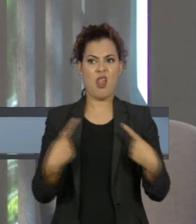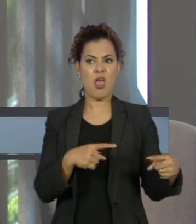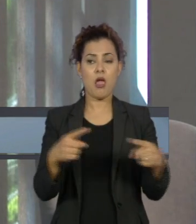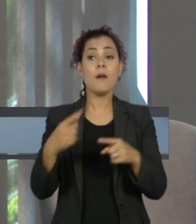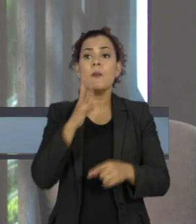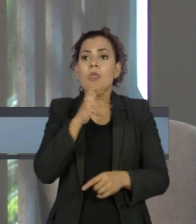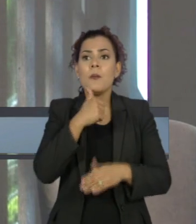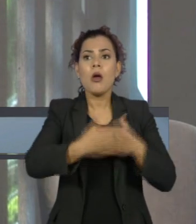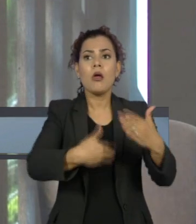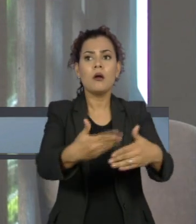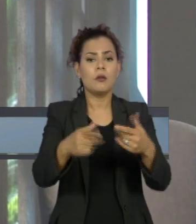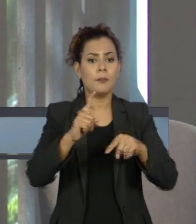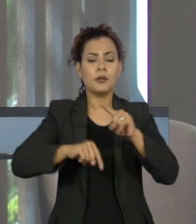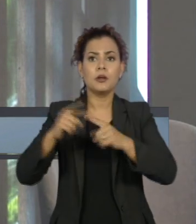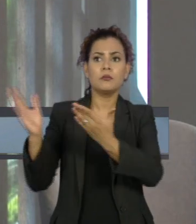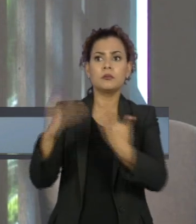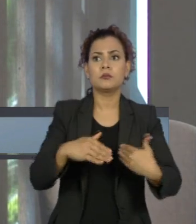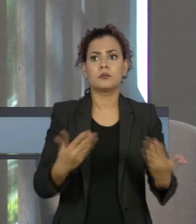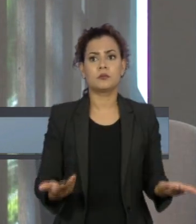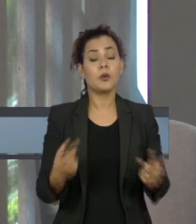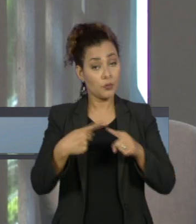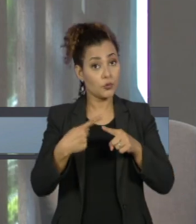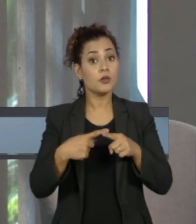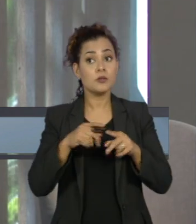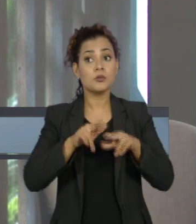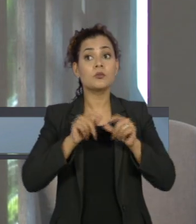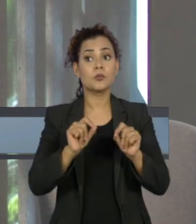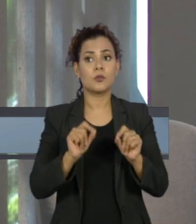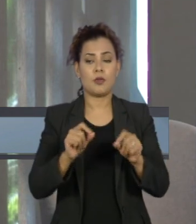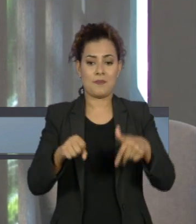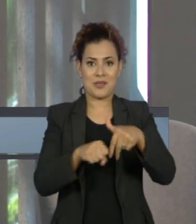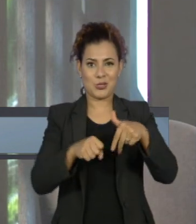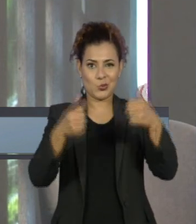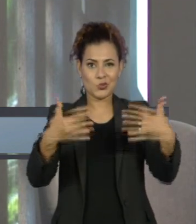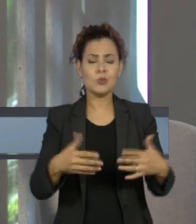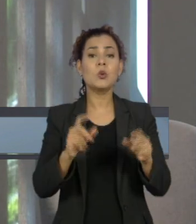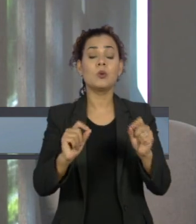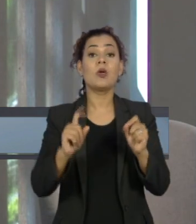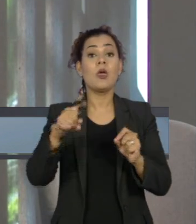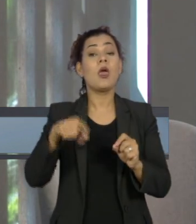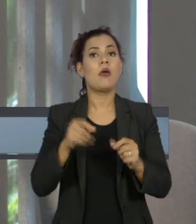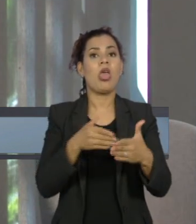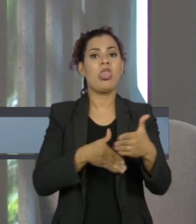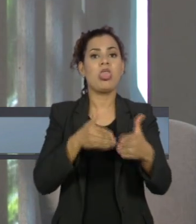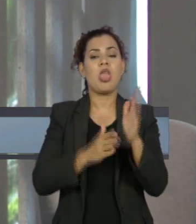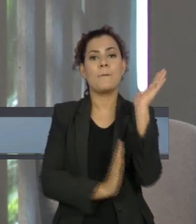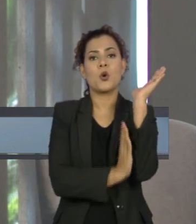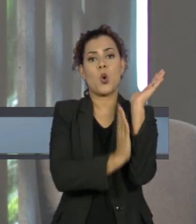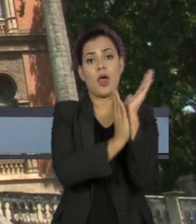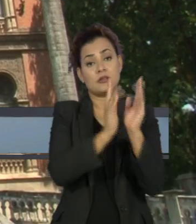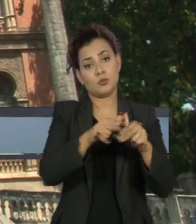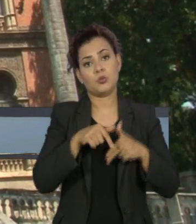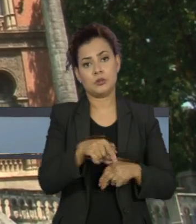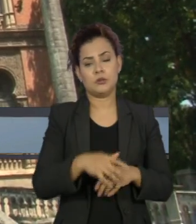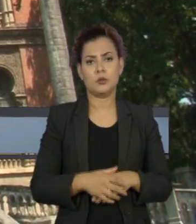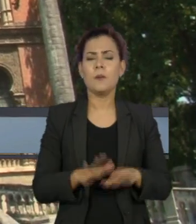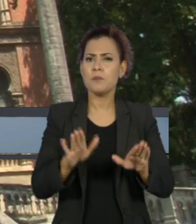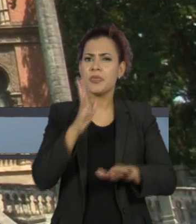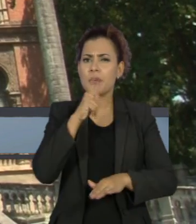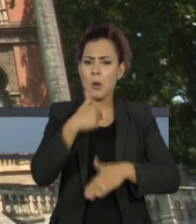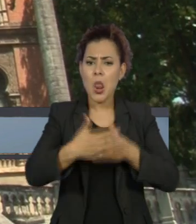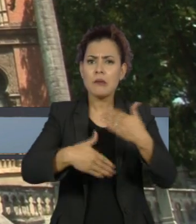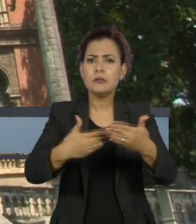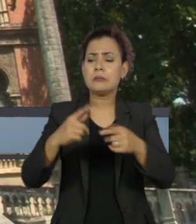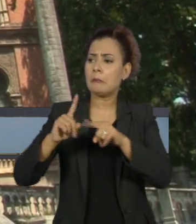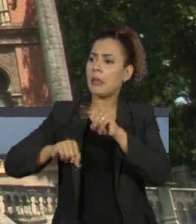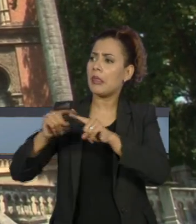a demora na exportação do material. O que estaria ocorrendo, segundo o embaixador, seriam entraves burocráticos, disse Maia. A demora no envio